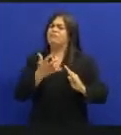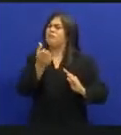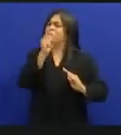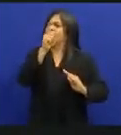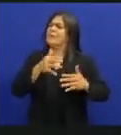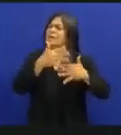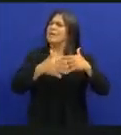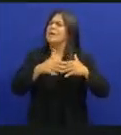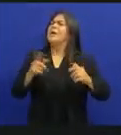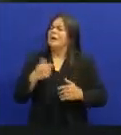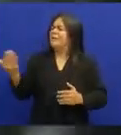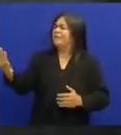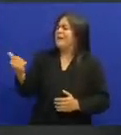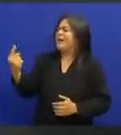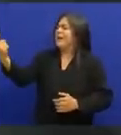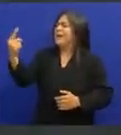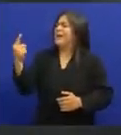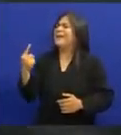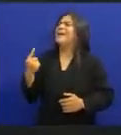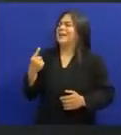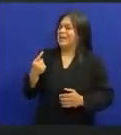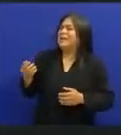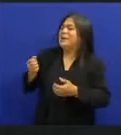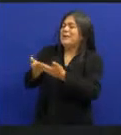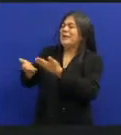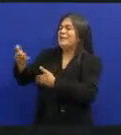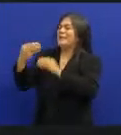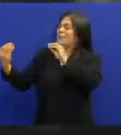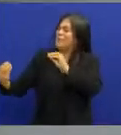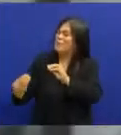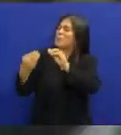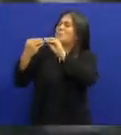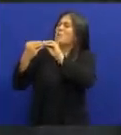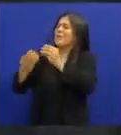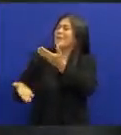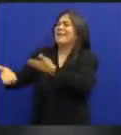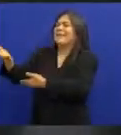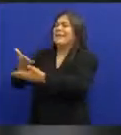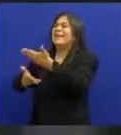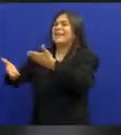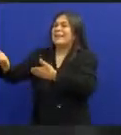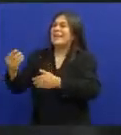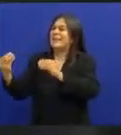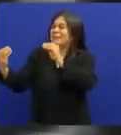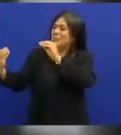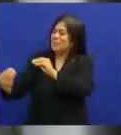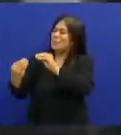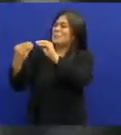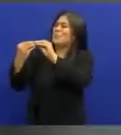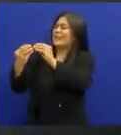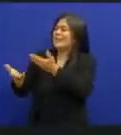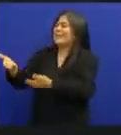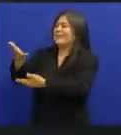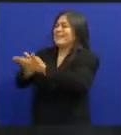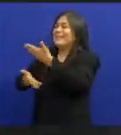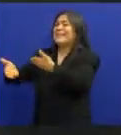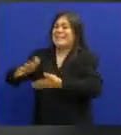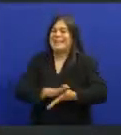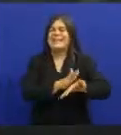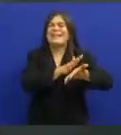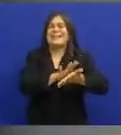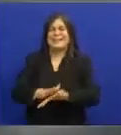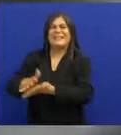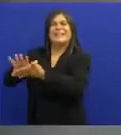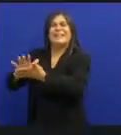Meu vizinho Pra esse amor se acabar Vem morena Vem, vem, vem Me beijar Me beijar Ai, dá-me um beijo Dá-me um